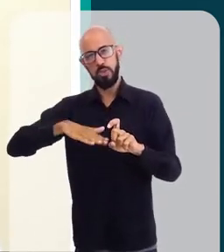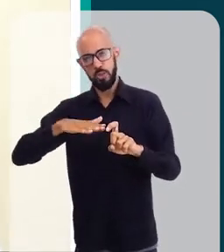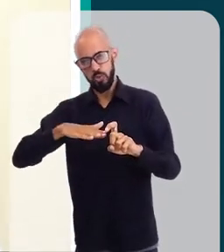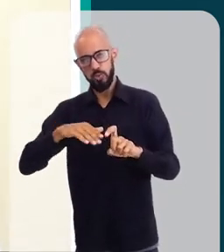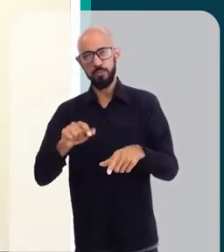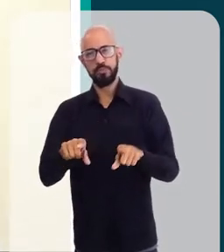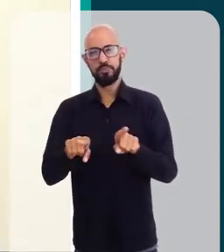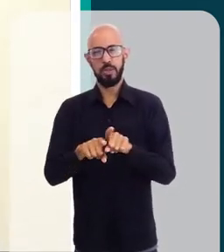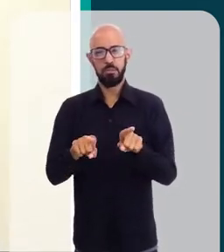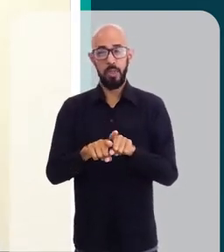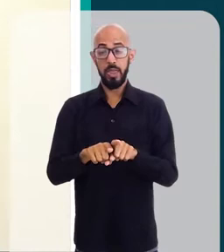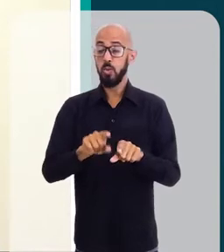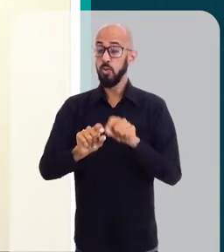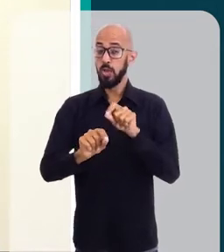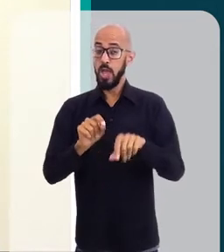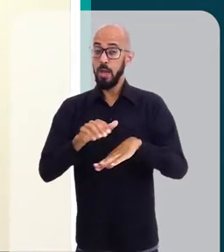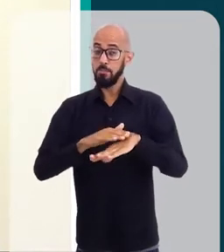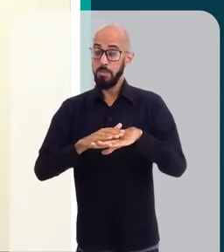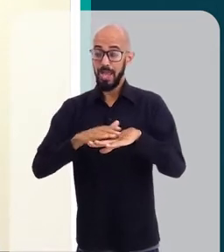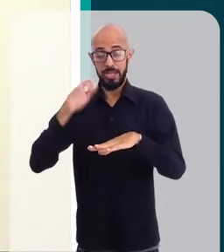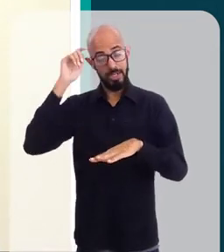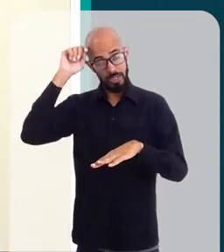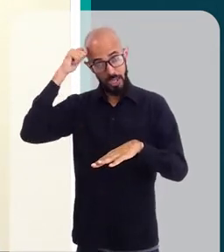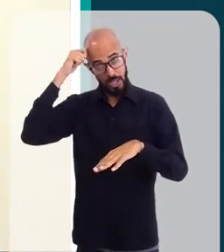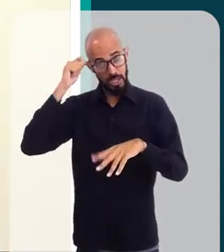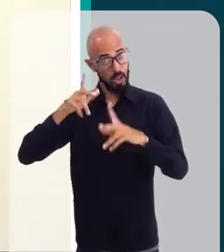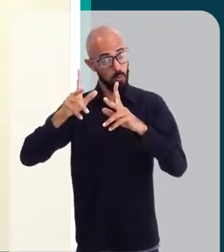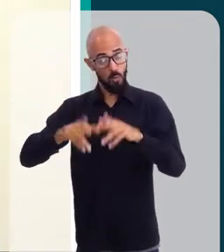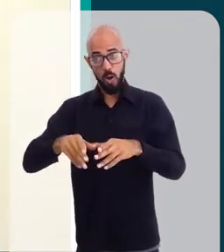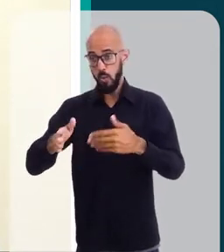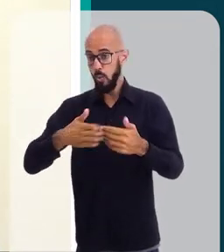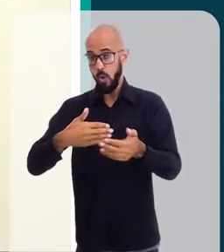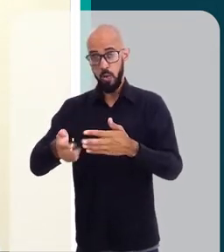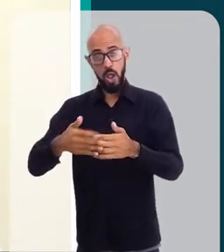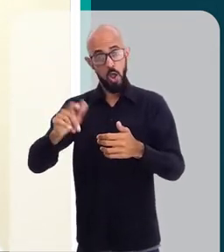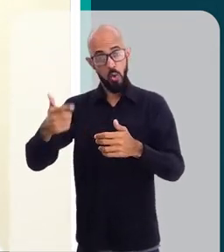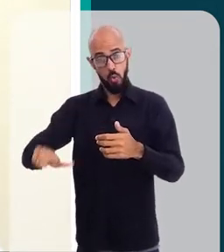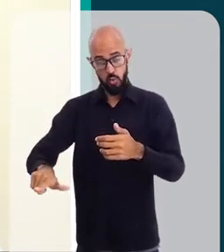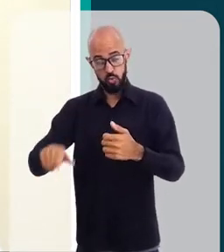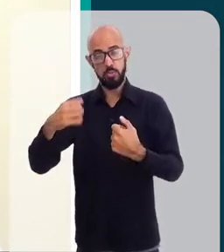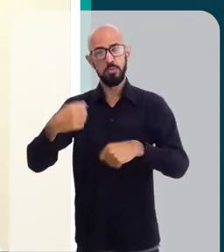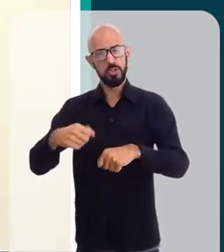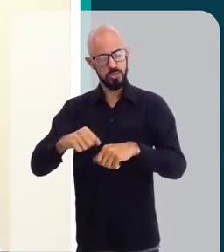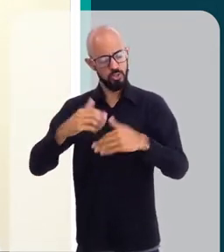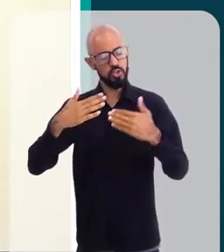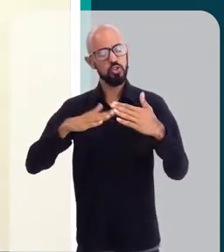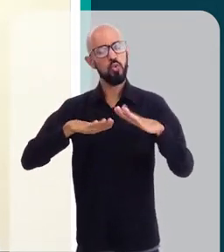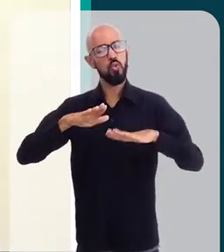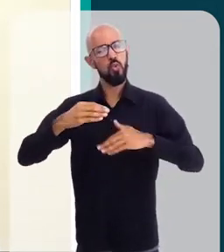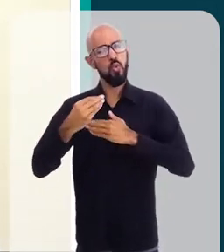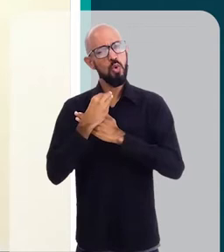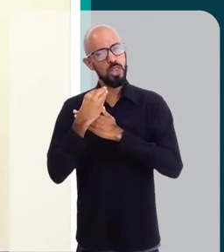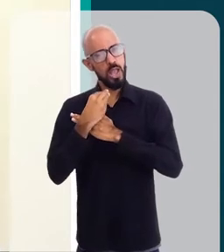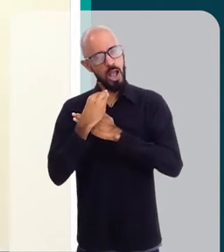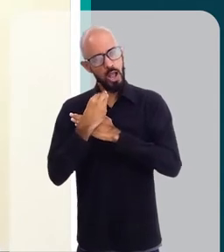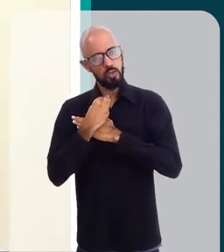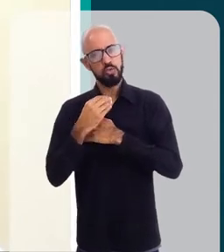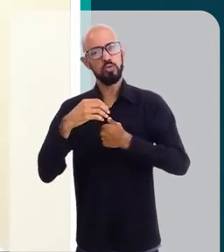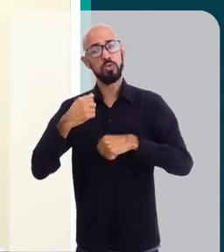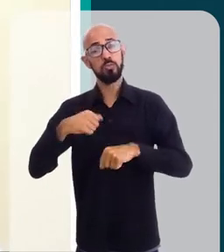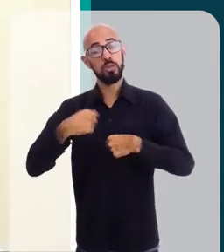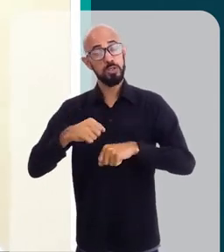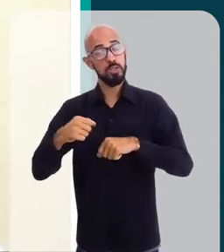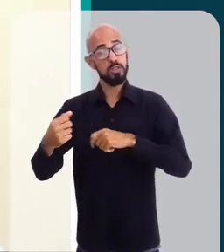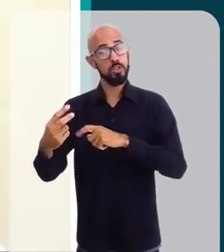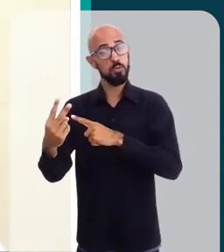e a pele negra, tanto quanto qualquer outro tipo de pele, necessita de cuidados e